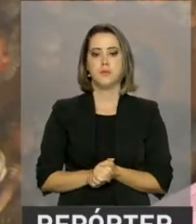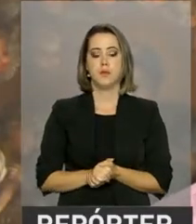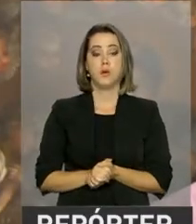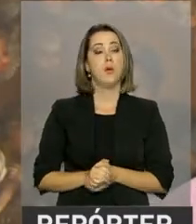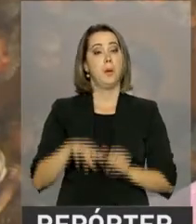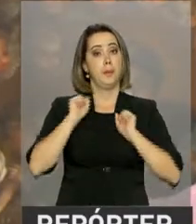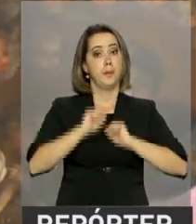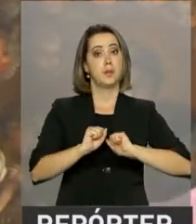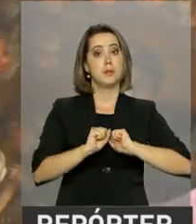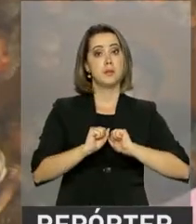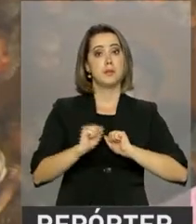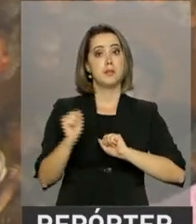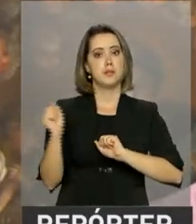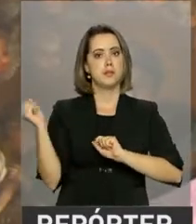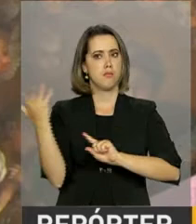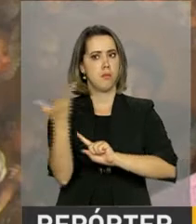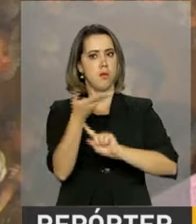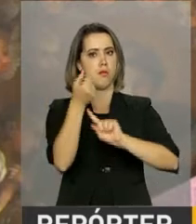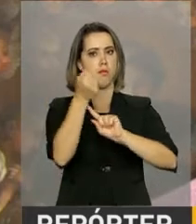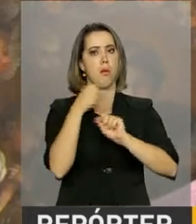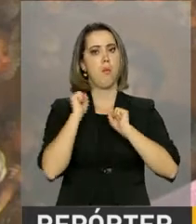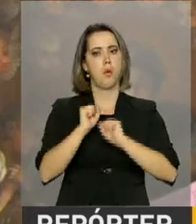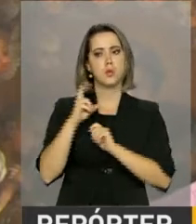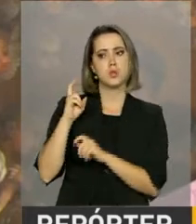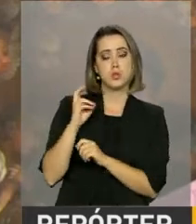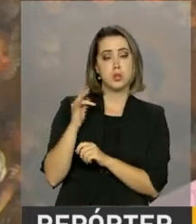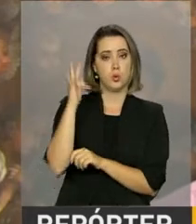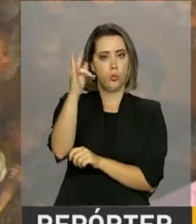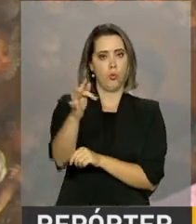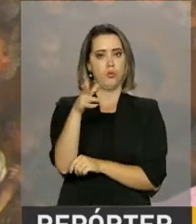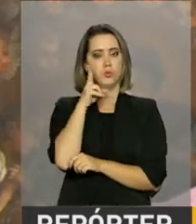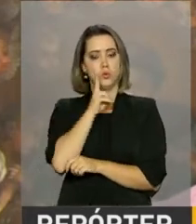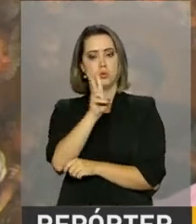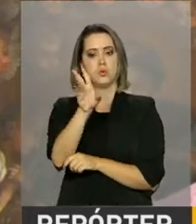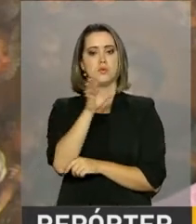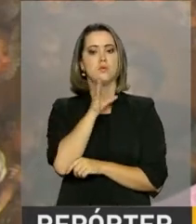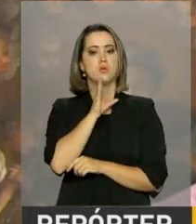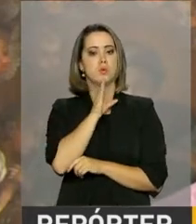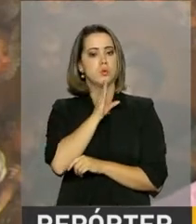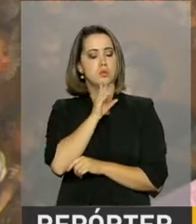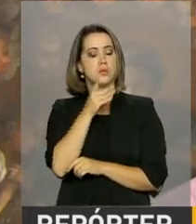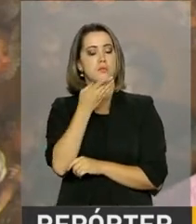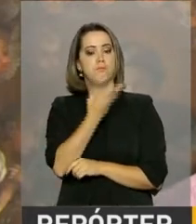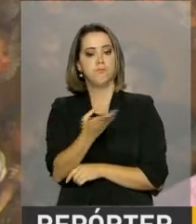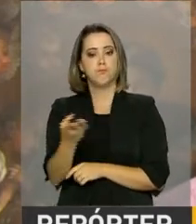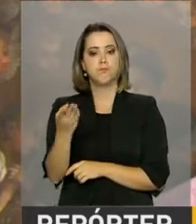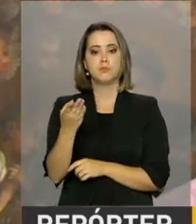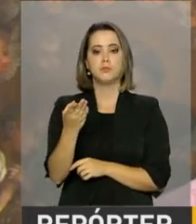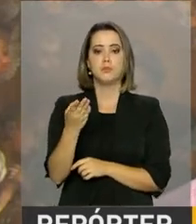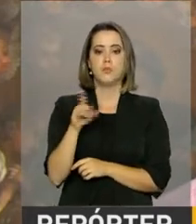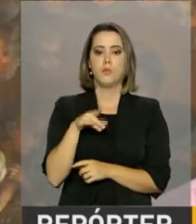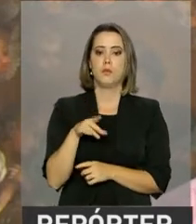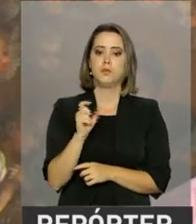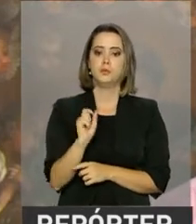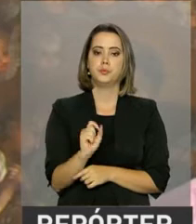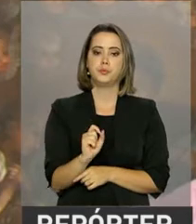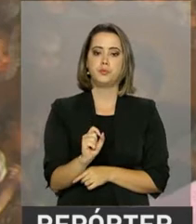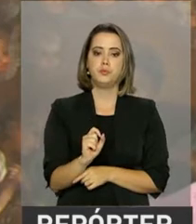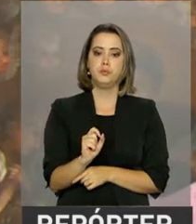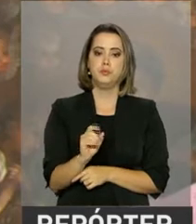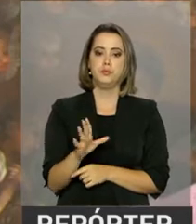preservadas para gerações futuras e que as pessoas possam conhecer esse acervo de uma maneira